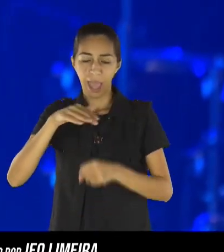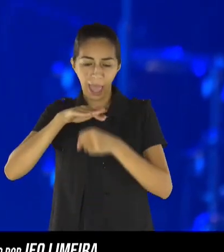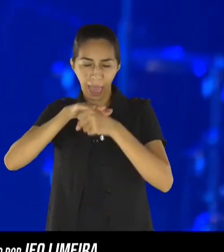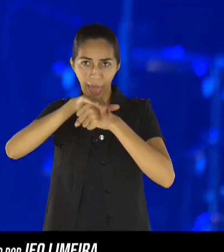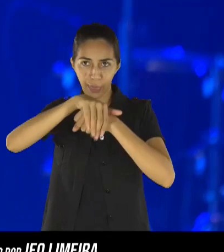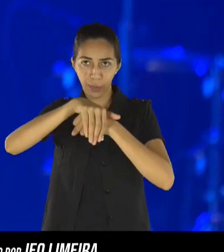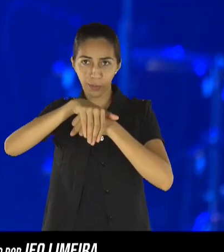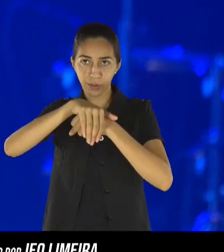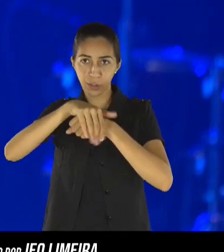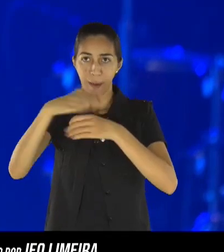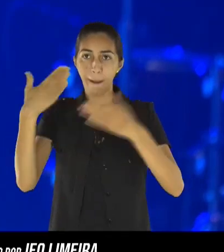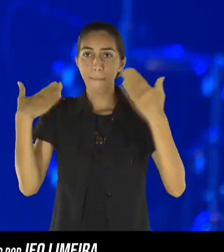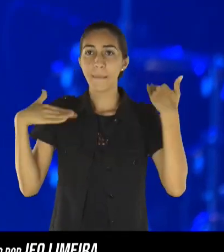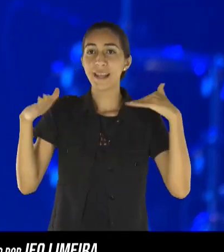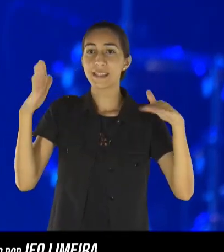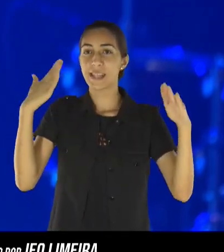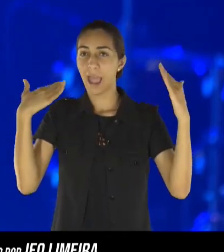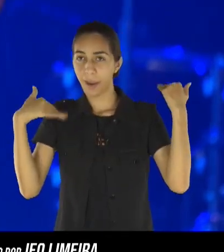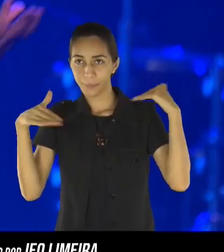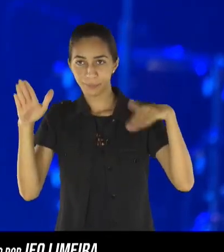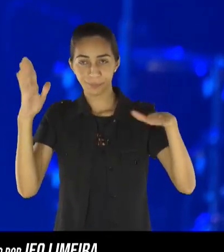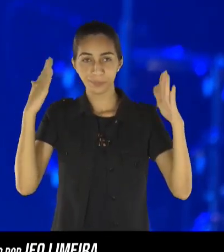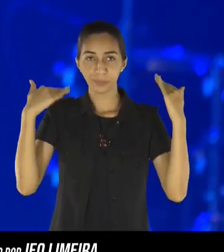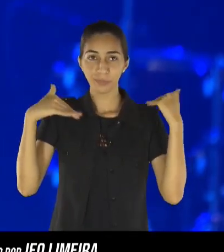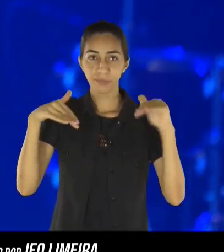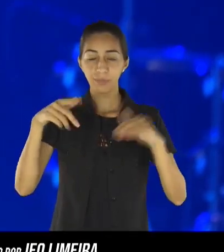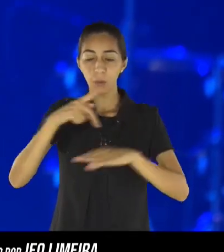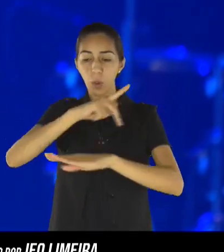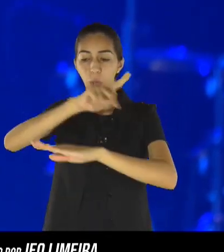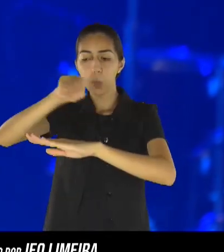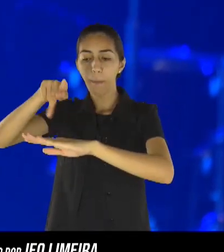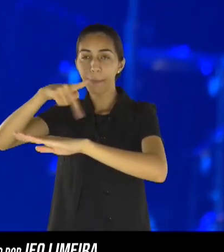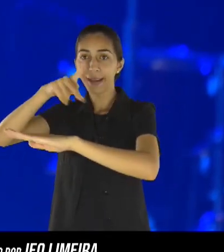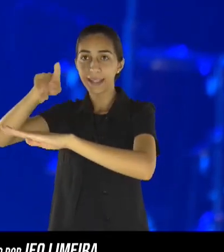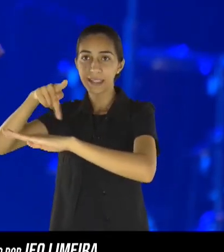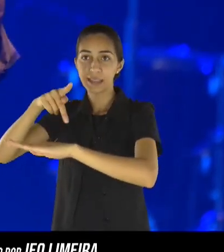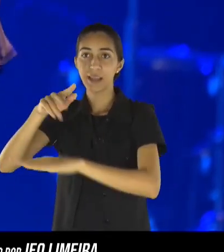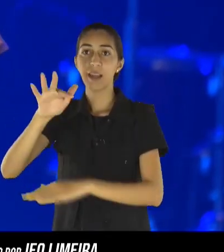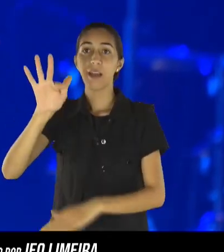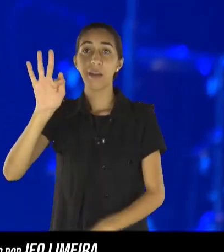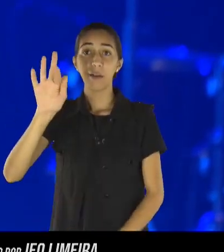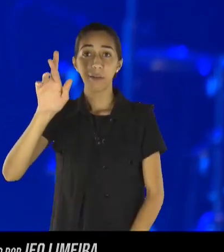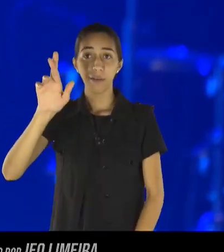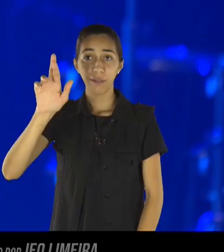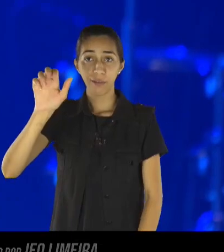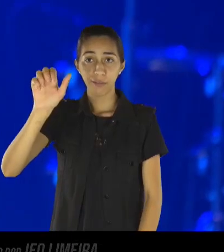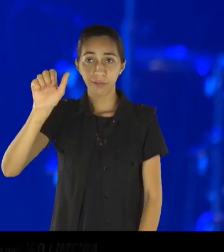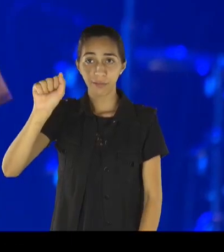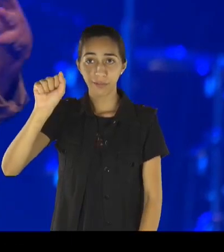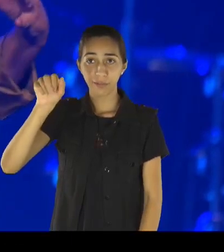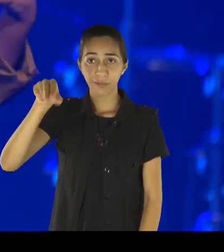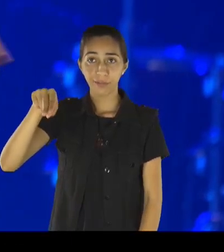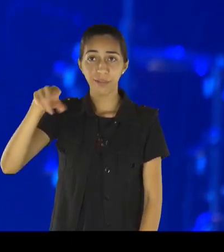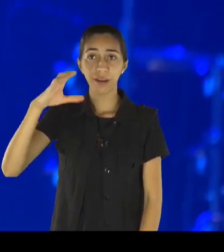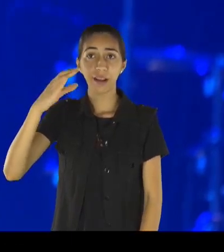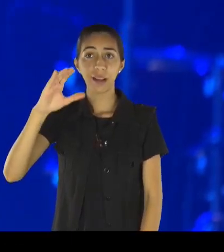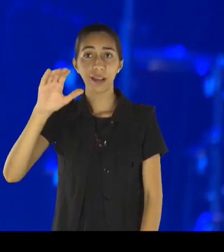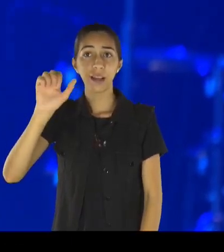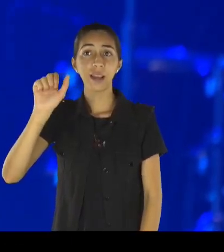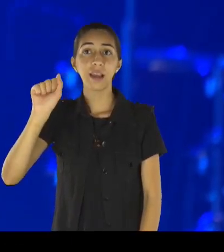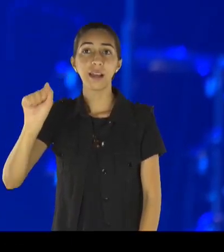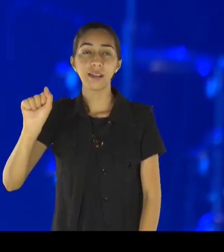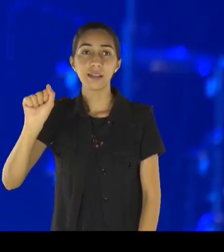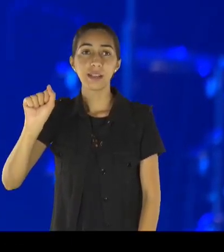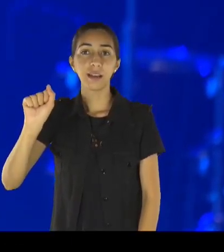não tiver um motivo, um documento, porque o vírus está à noite, durante o dia sai. Então, é um sistema que está nos